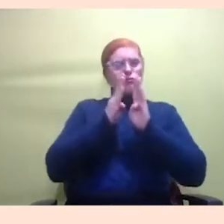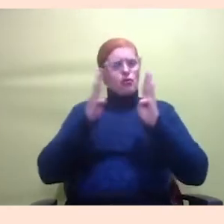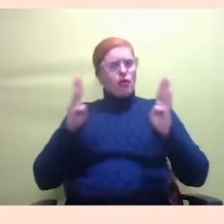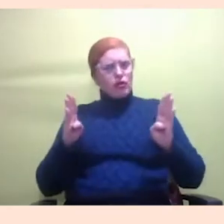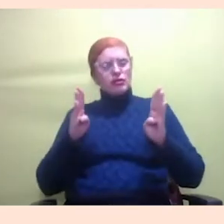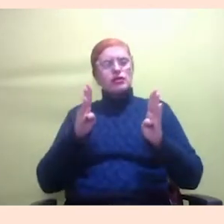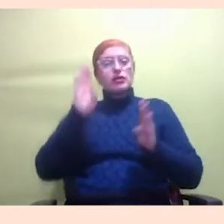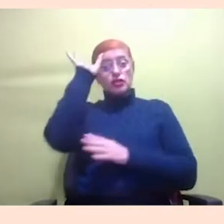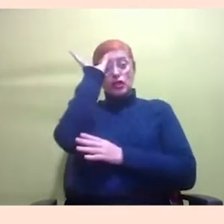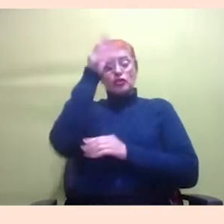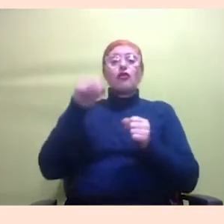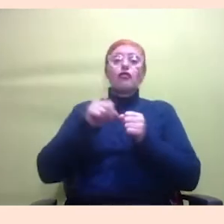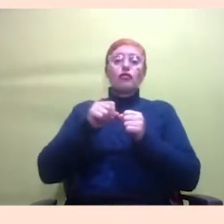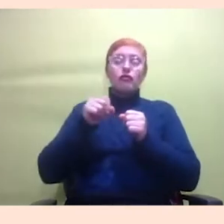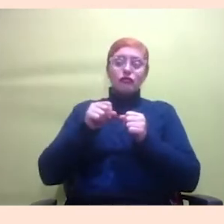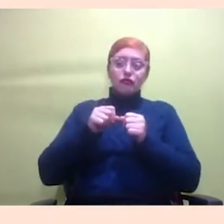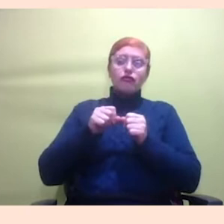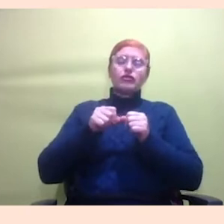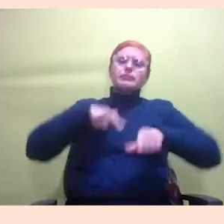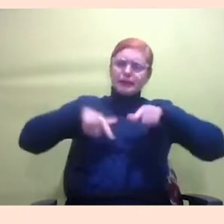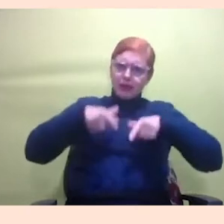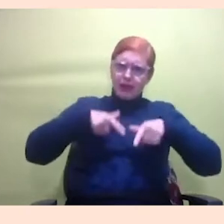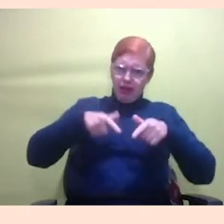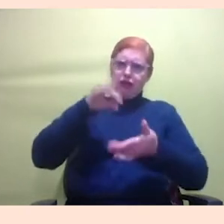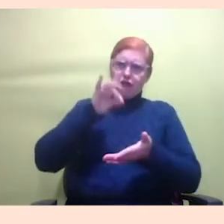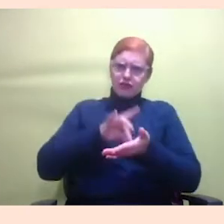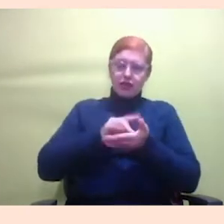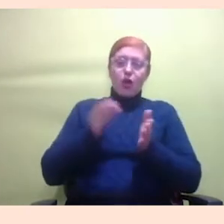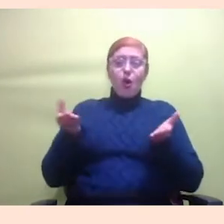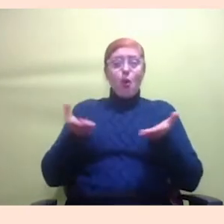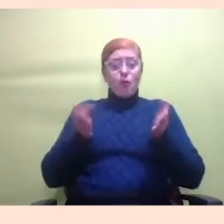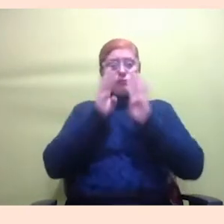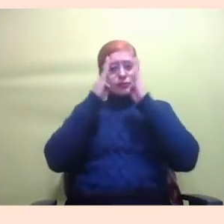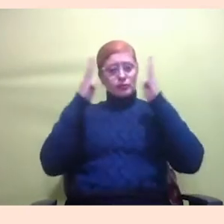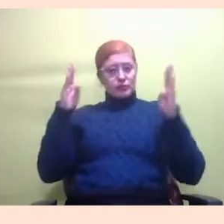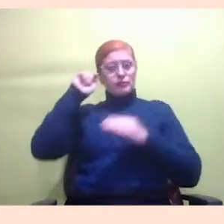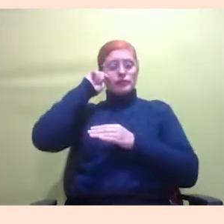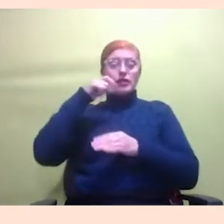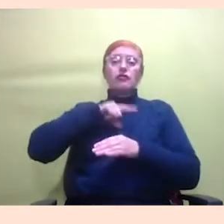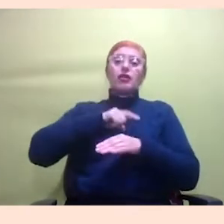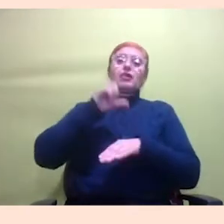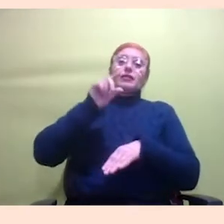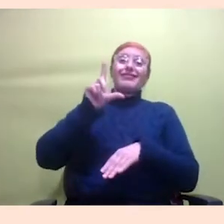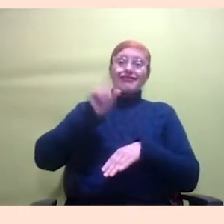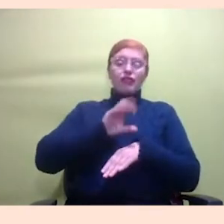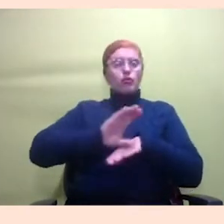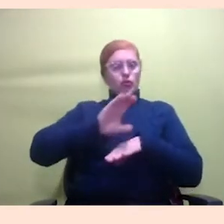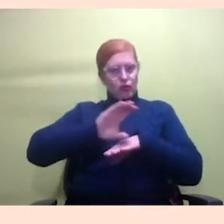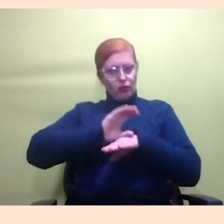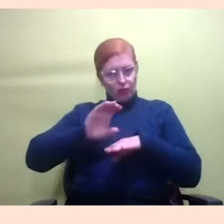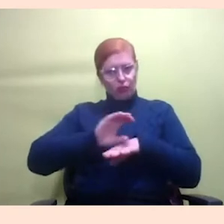sistemática. Hoje, o Biblio Preta, ele conta com cerca de dez cursos que são disponibilizados, que